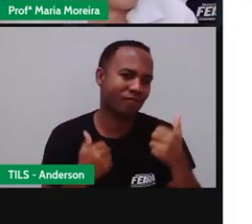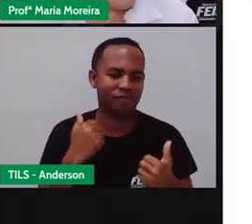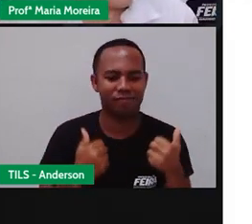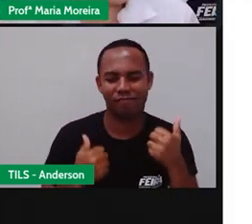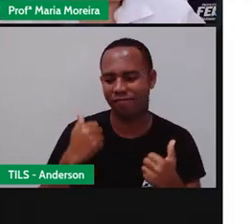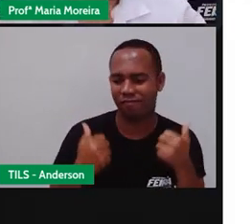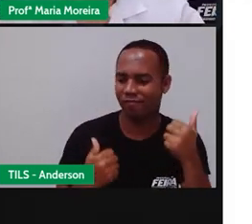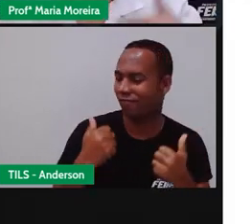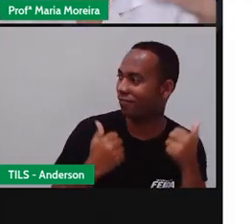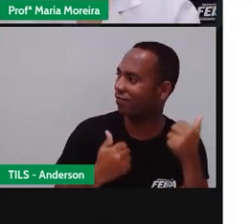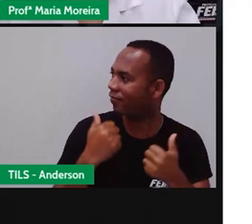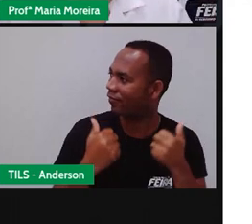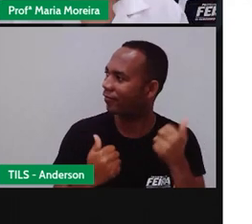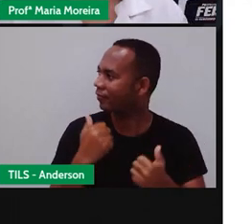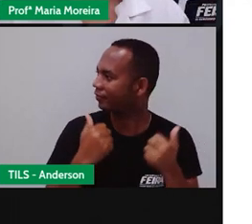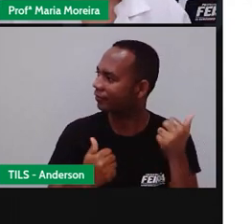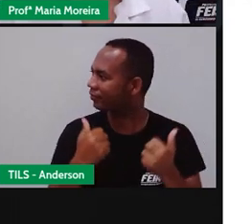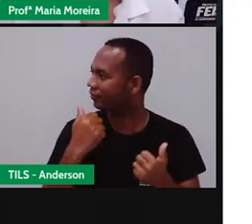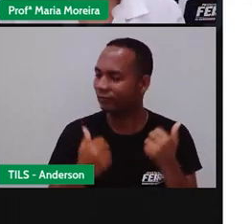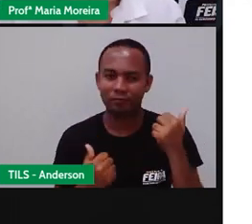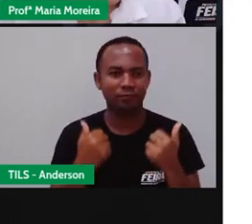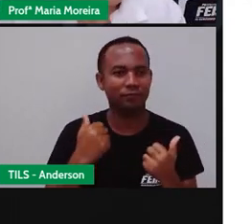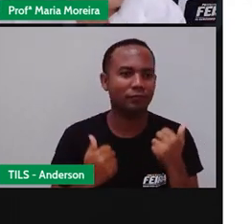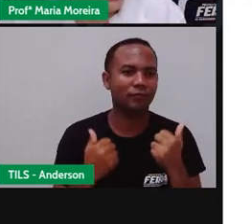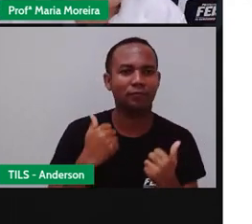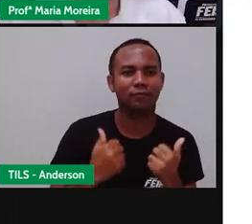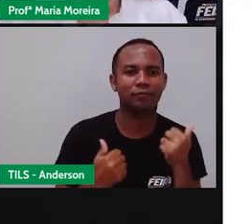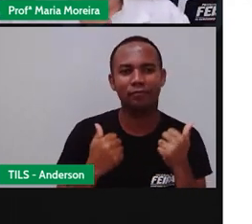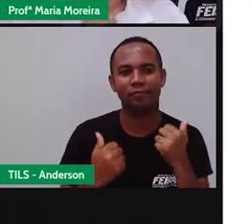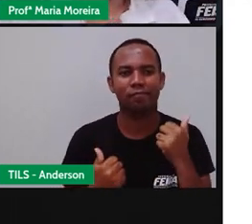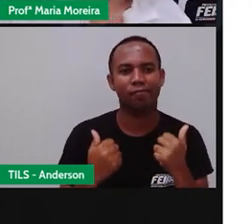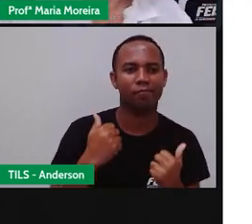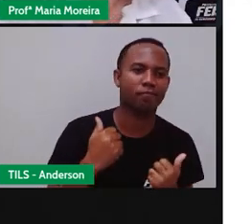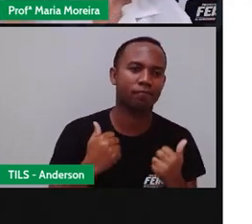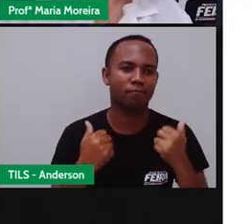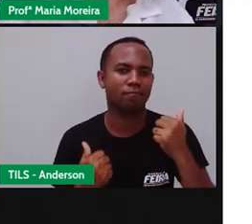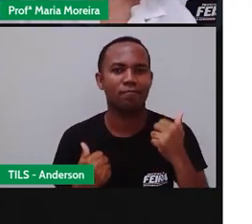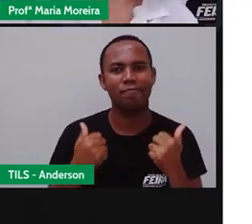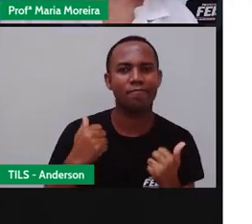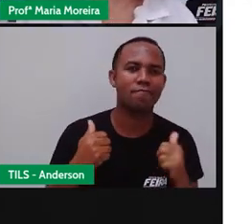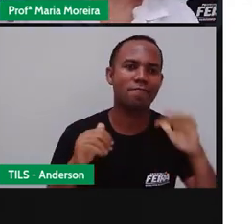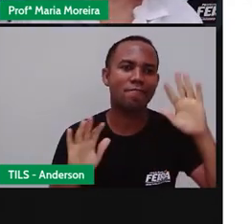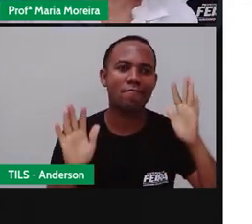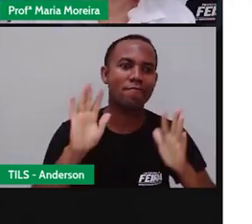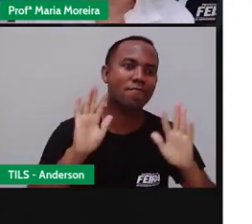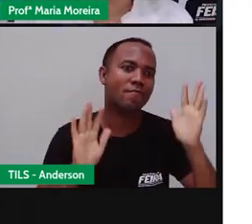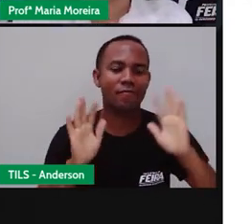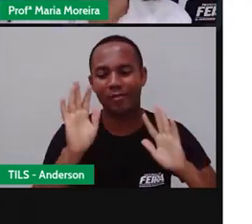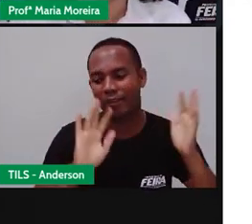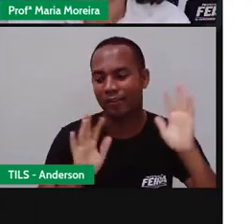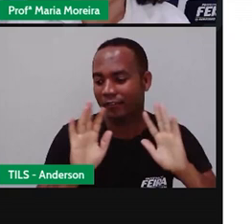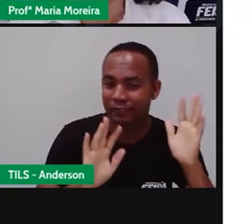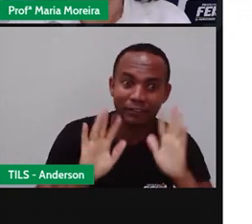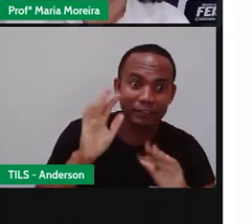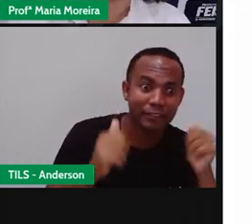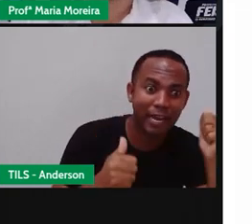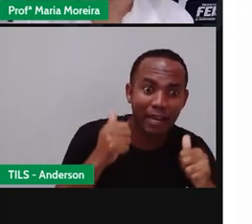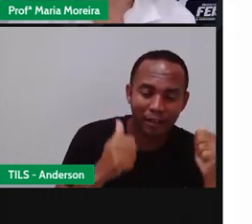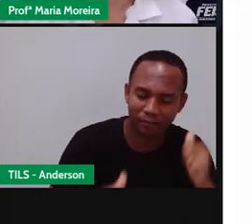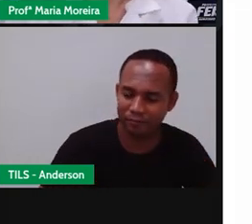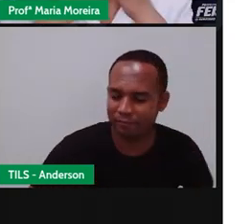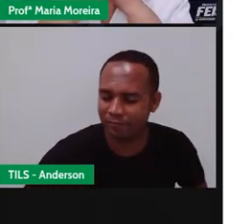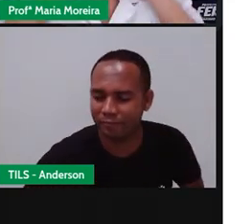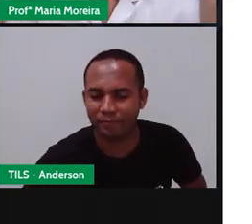pediram aí Para que a gente continuasse Fazendo as atividades No final de aula? Pois é Quem sabe a gente não resolve Continuar fazendo aí Para